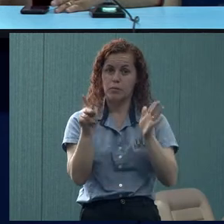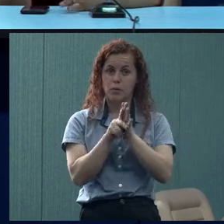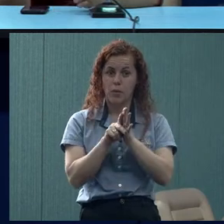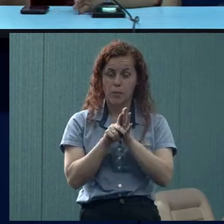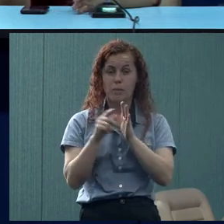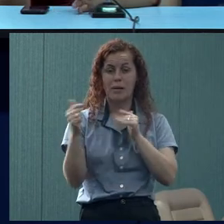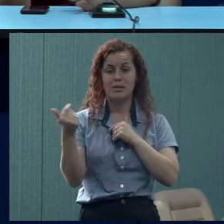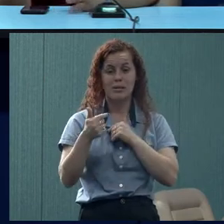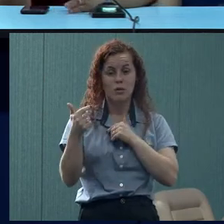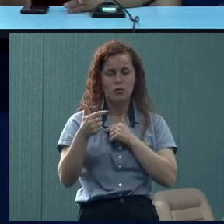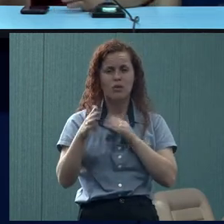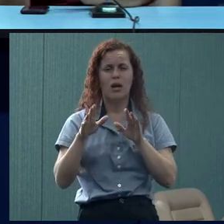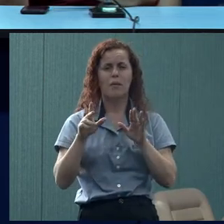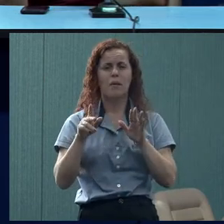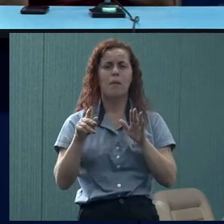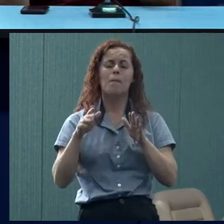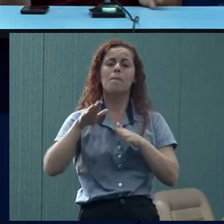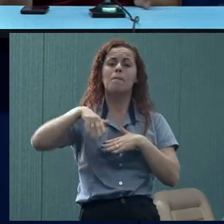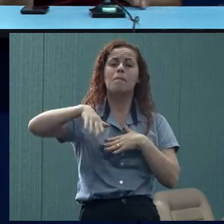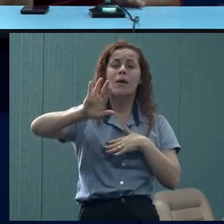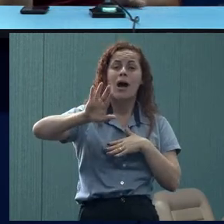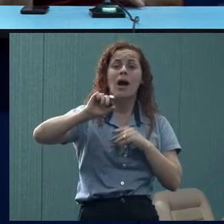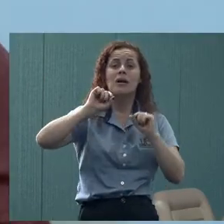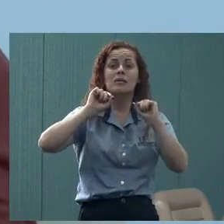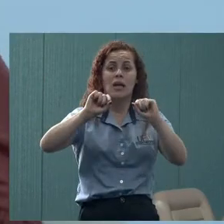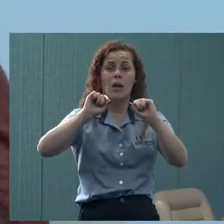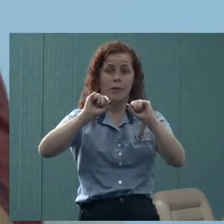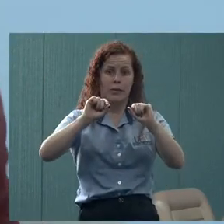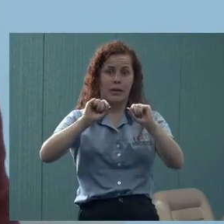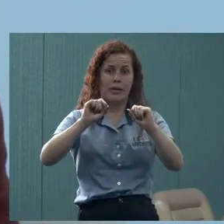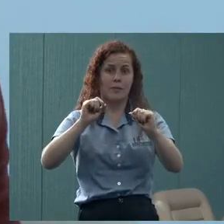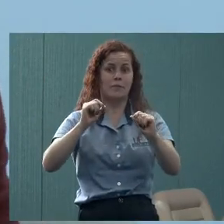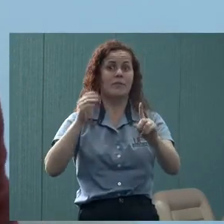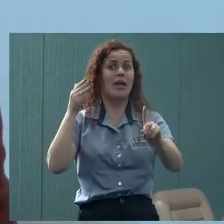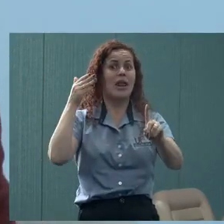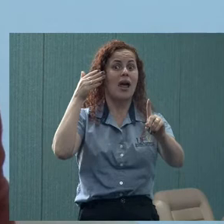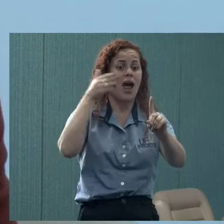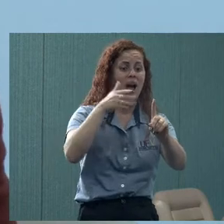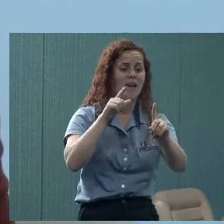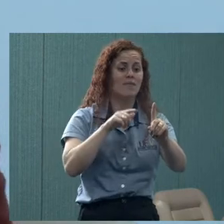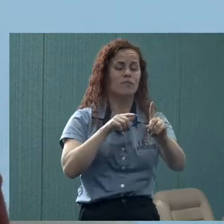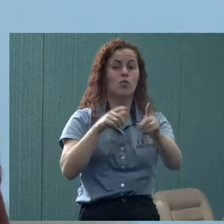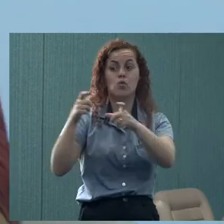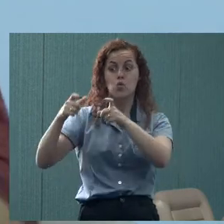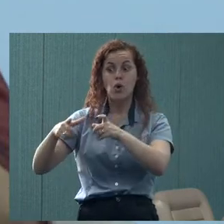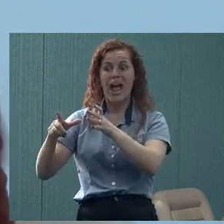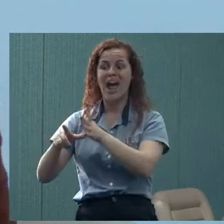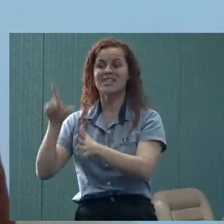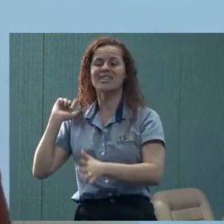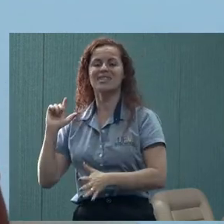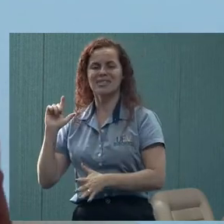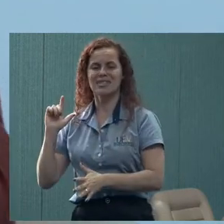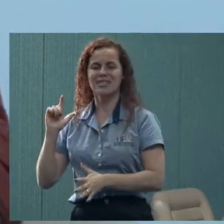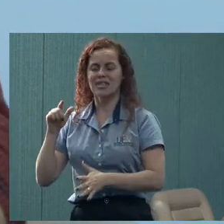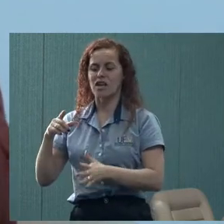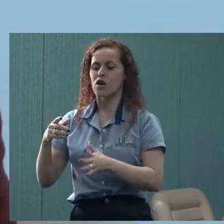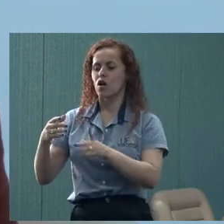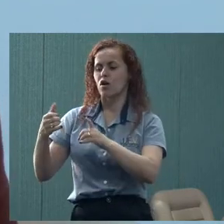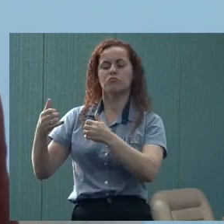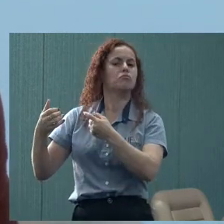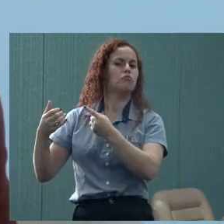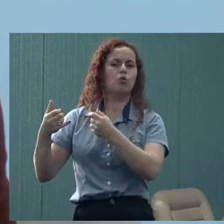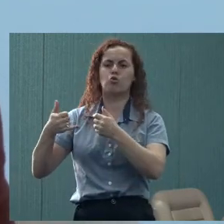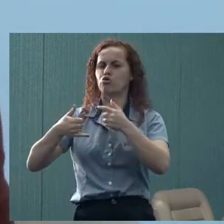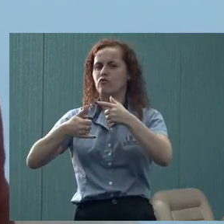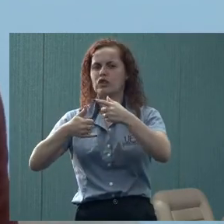secundário. A grande maioria das vezes, ele é referenciado porque sempre essa pessoa busca algum lugar antes. Então, ela busca a divisão de saúde ou ela